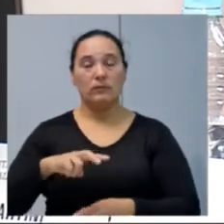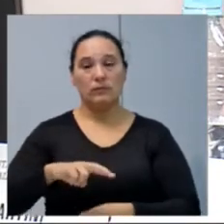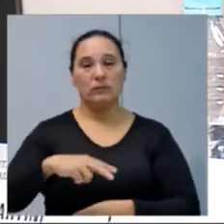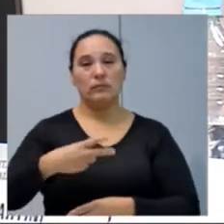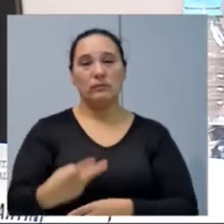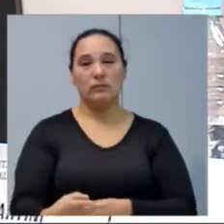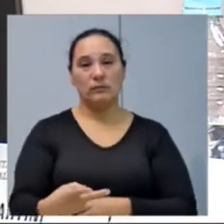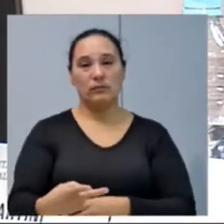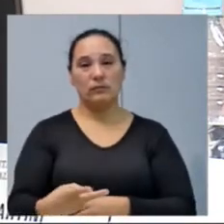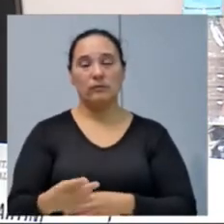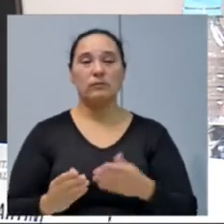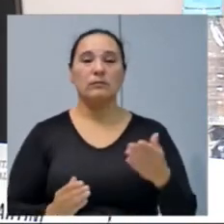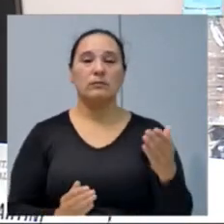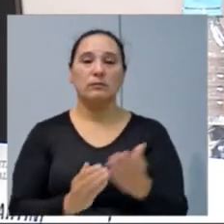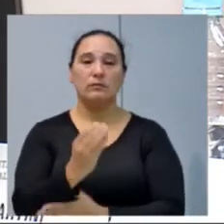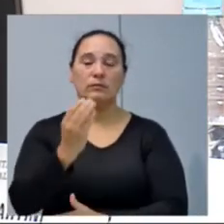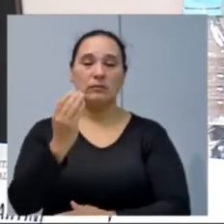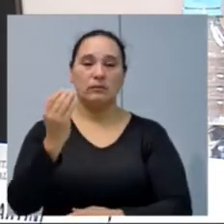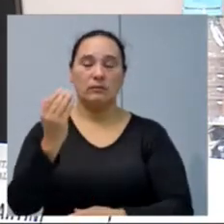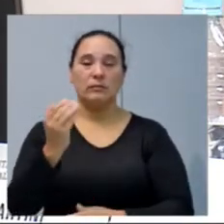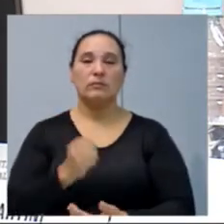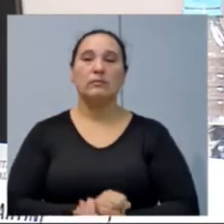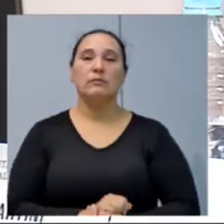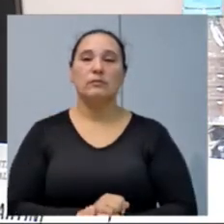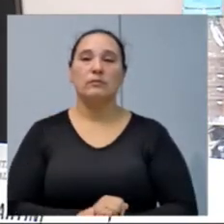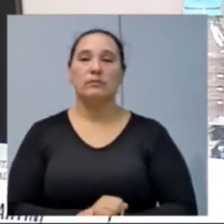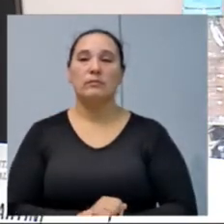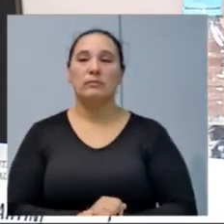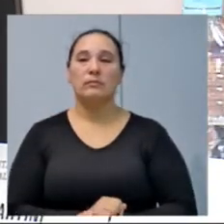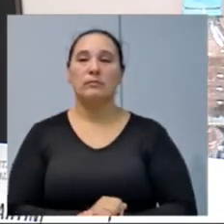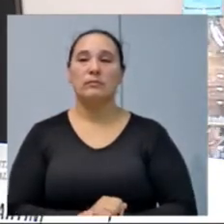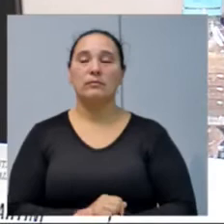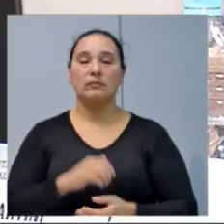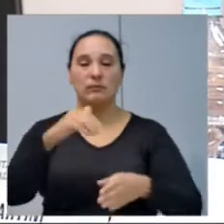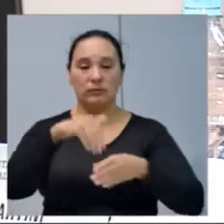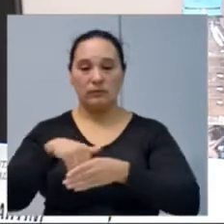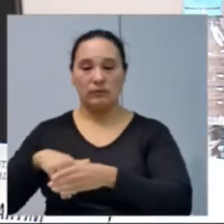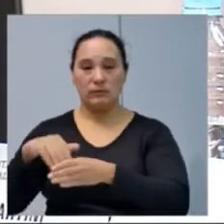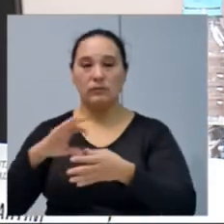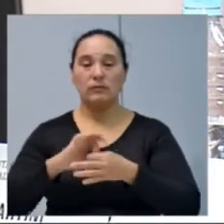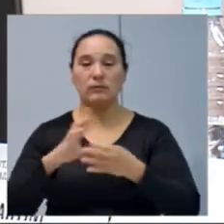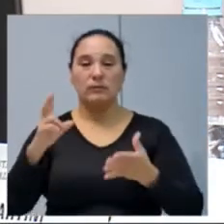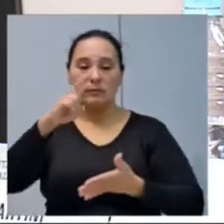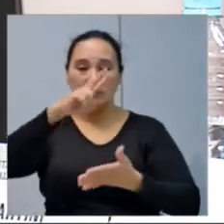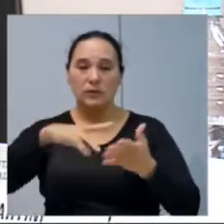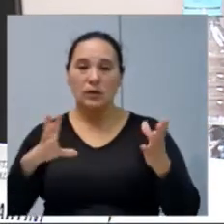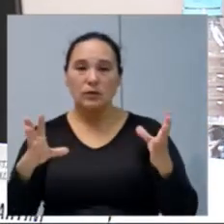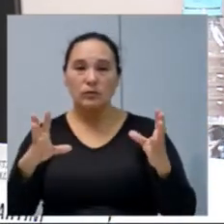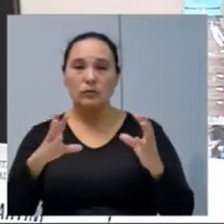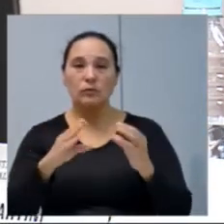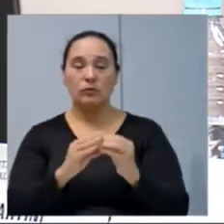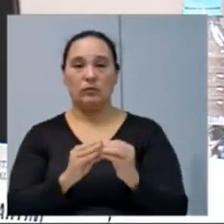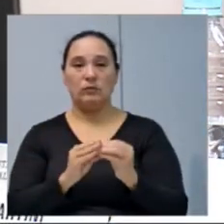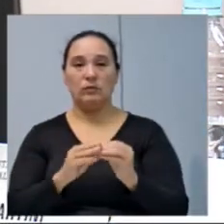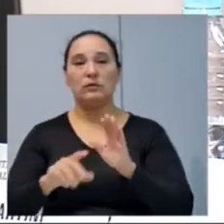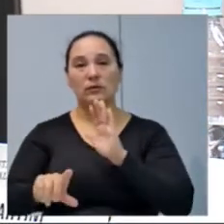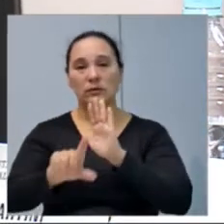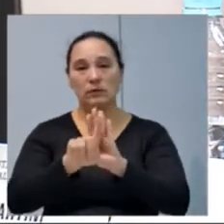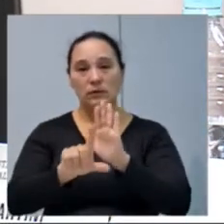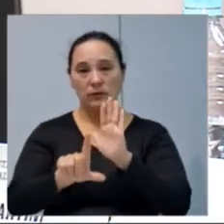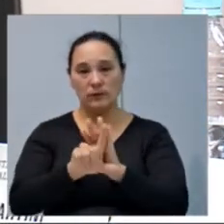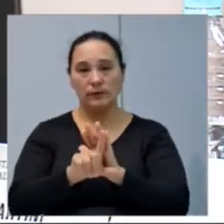manifestem, aprovado por unanimidade. Coloco aqui, em votação, a dispensa da leitura integral das referidas leis.